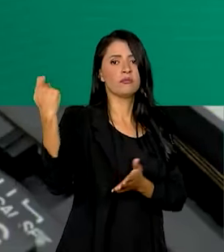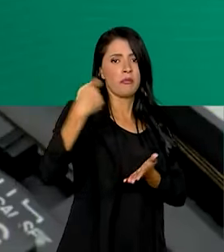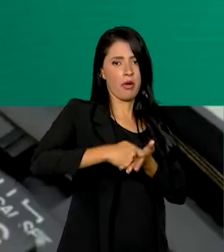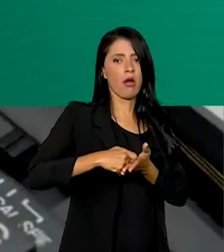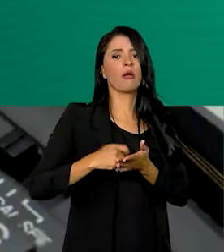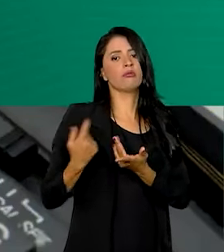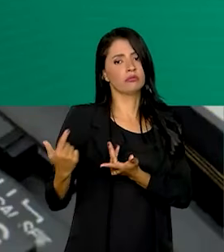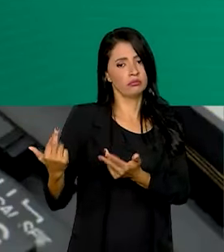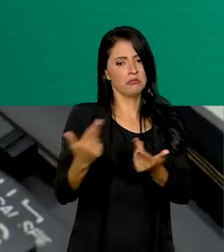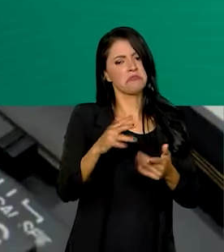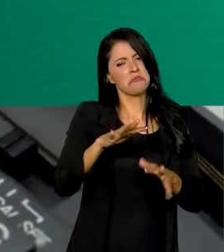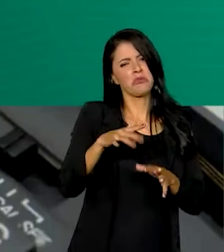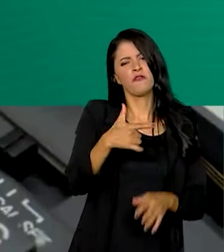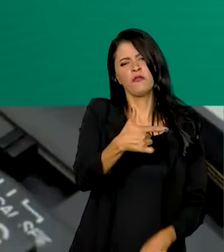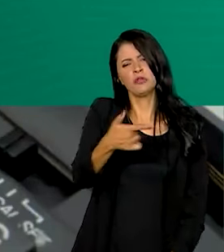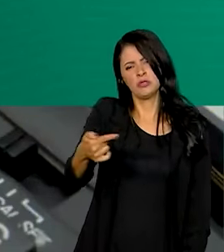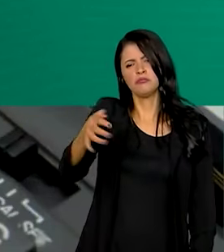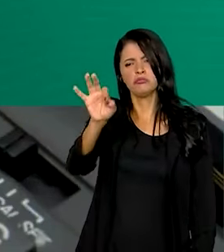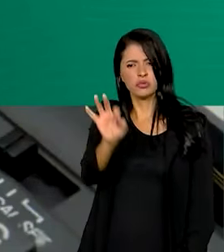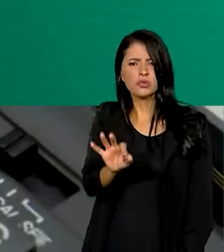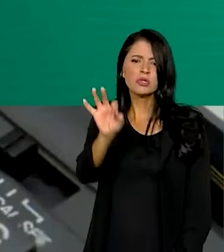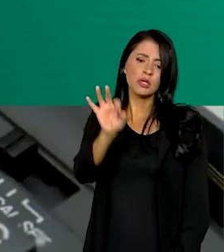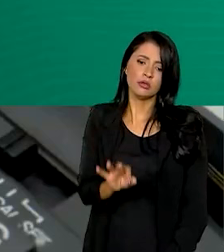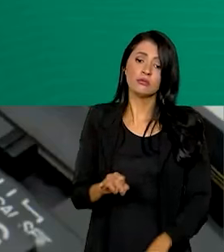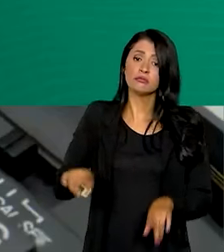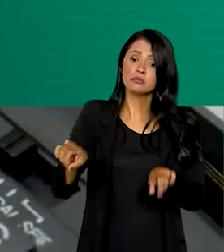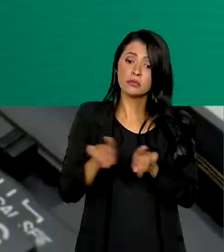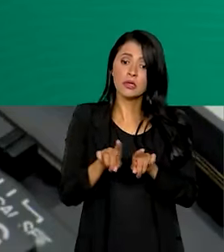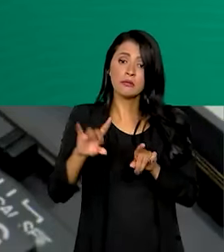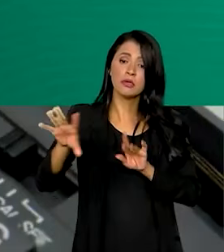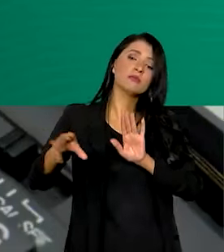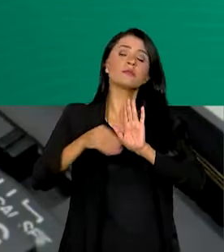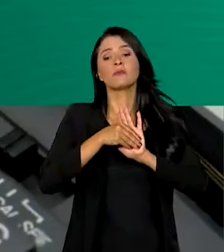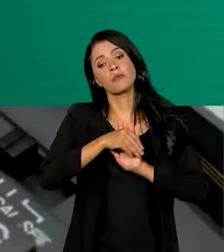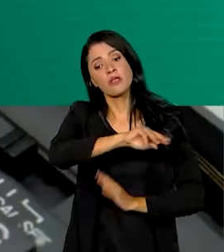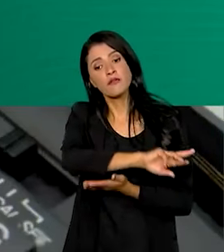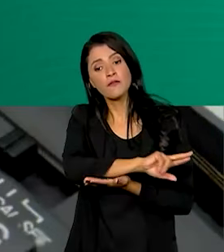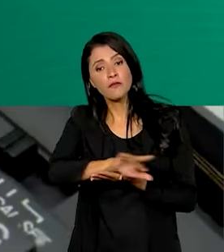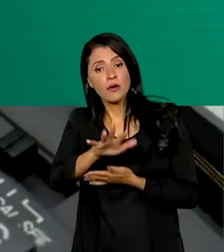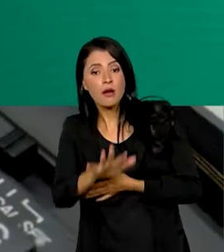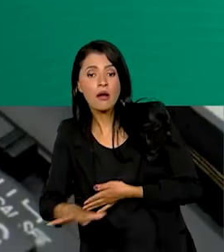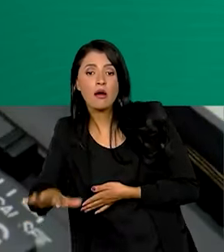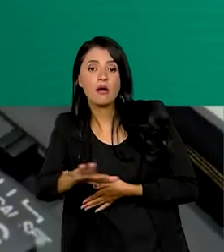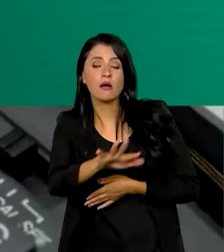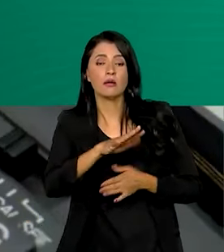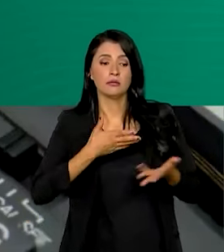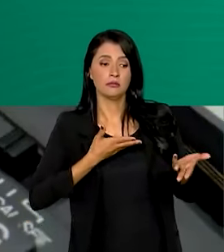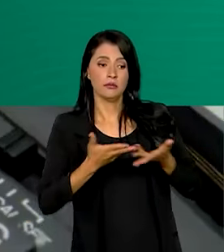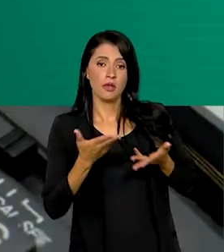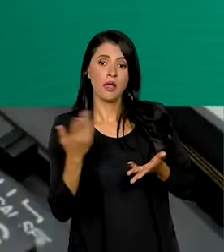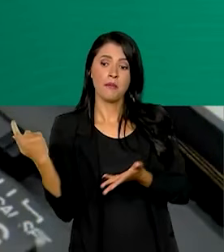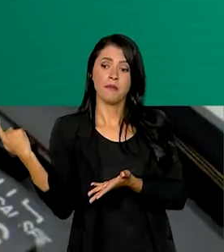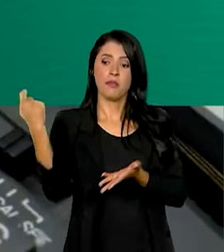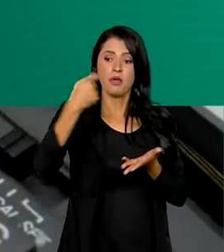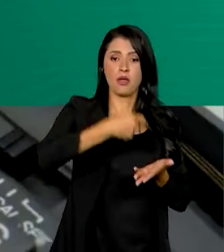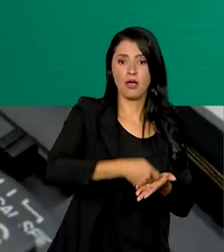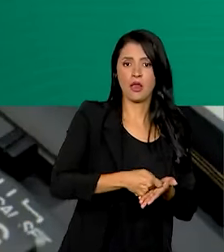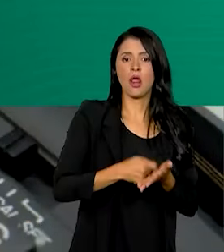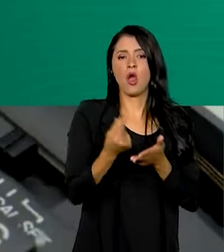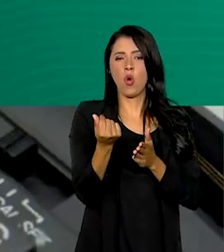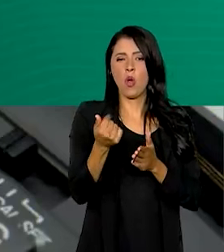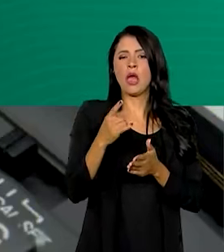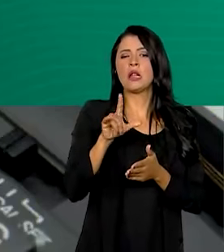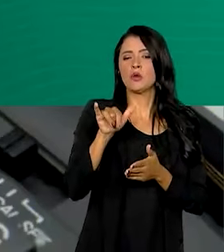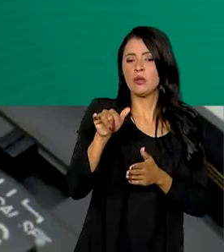deve ser em torno de 27%. Também foram incluídos diversos setores e serviços que pagarão uma alíquota menor,